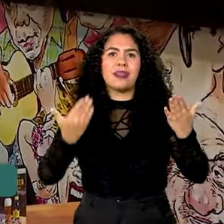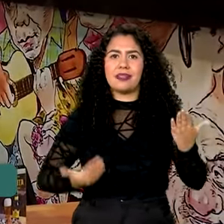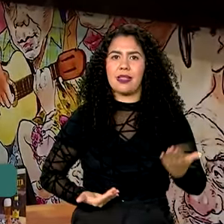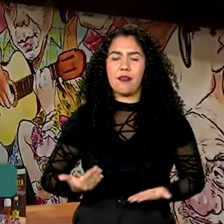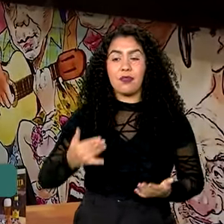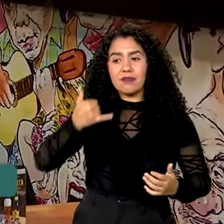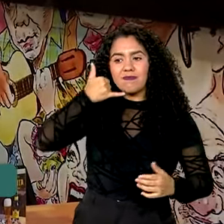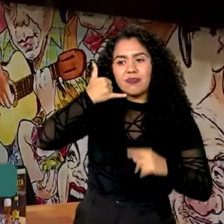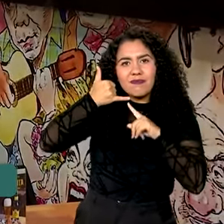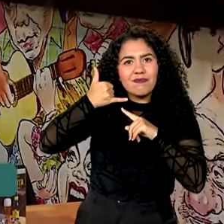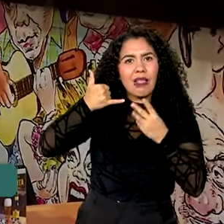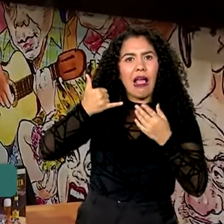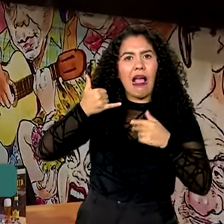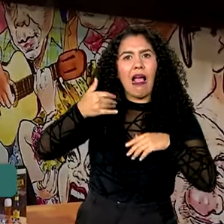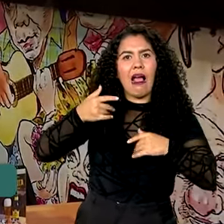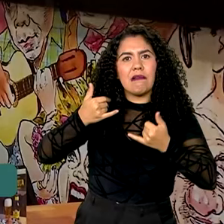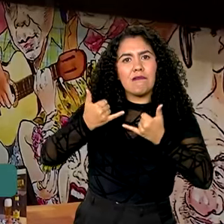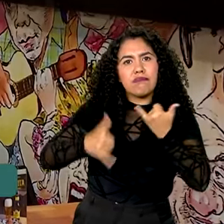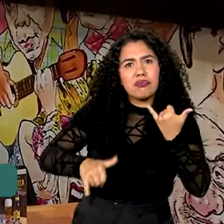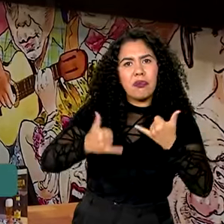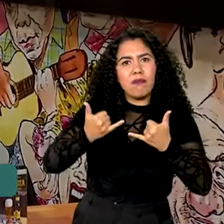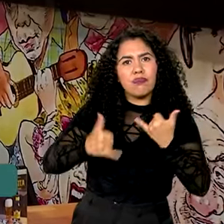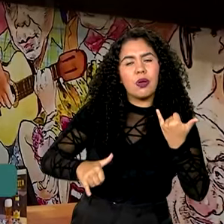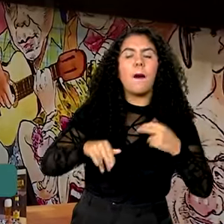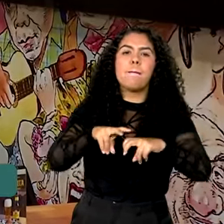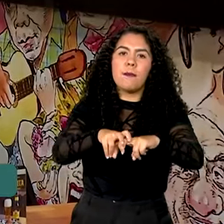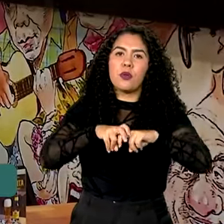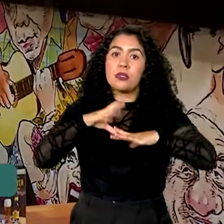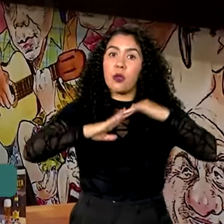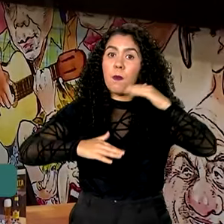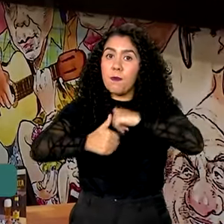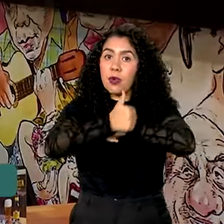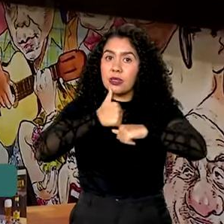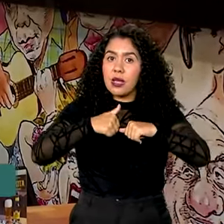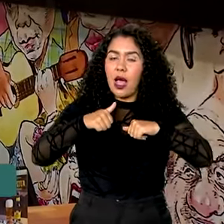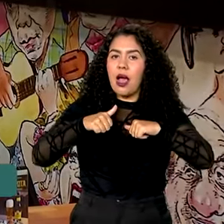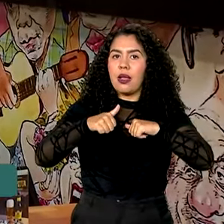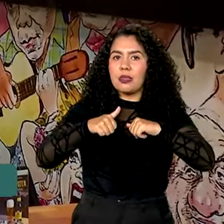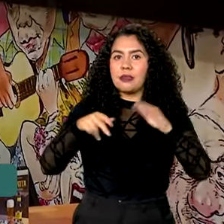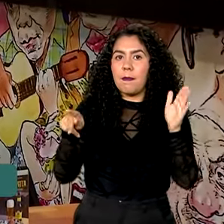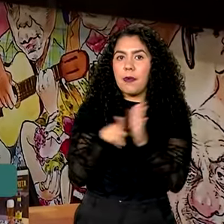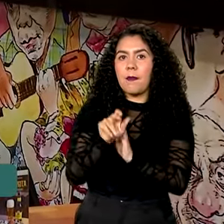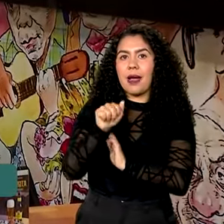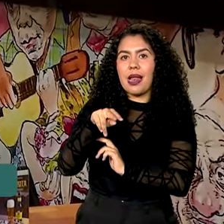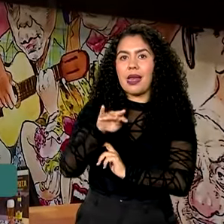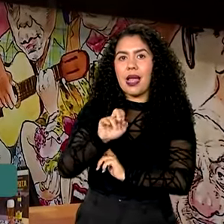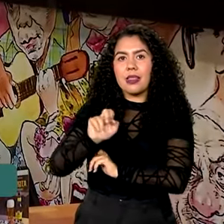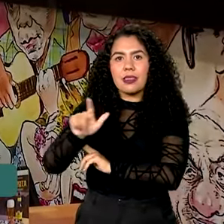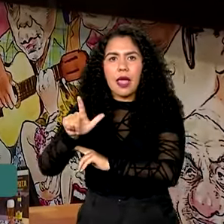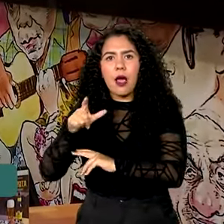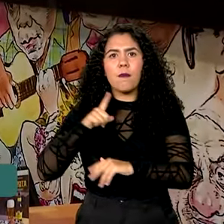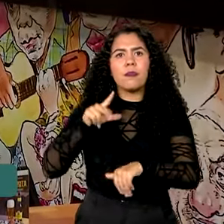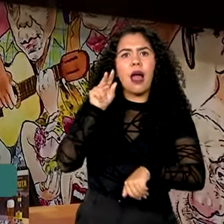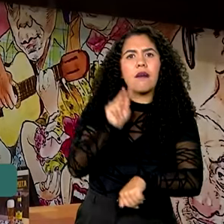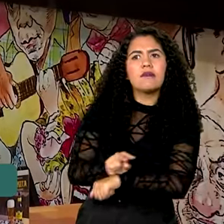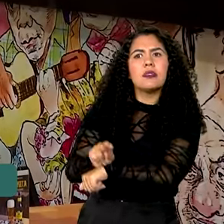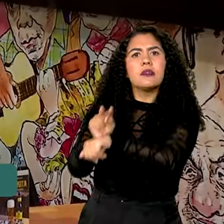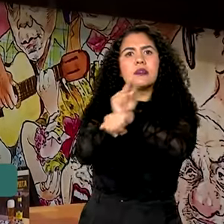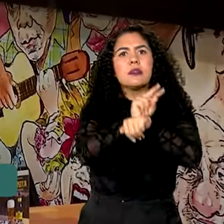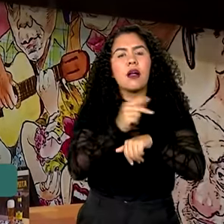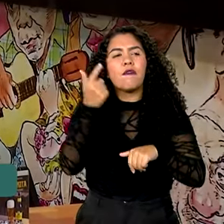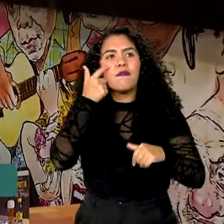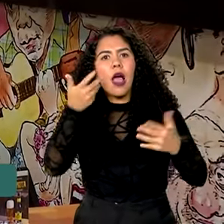Por isso, técnicos da Anatel estão aqui e realizam essa blitz para verificar a qualidade do sinal